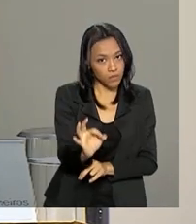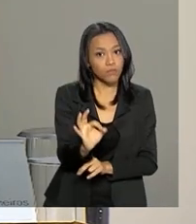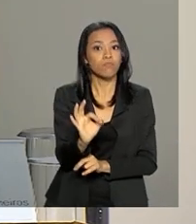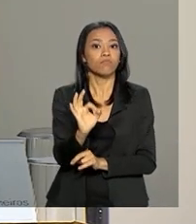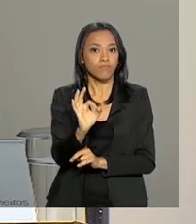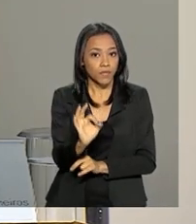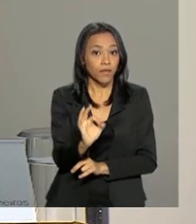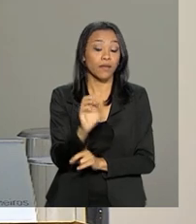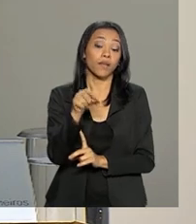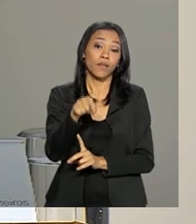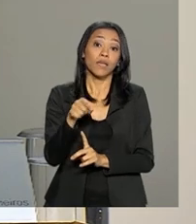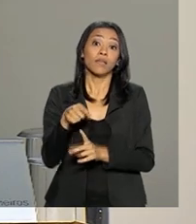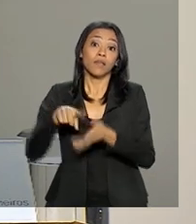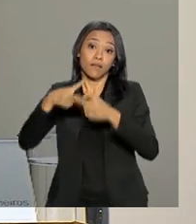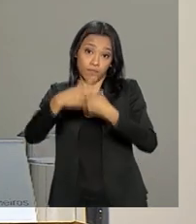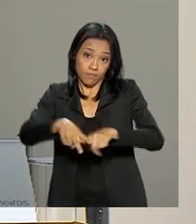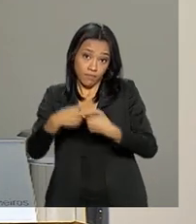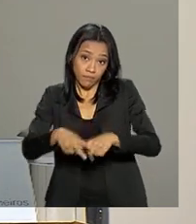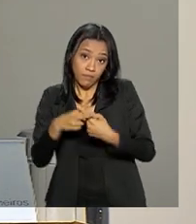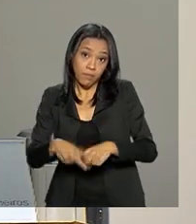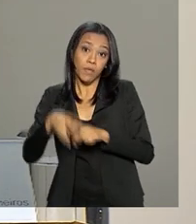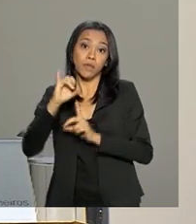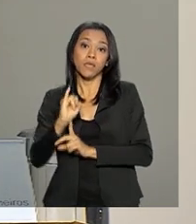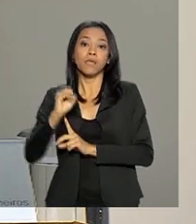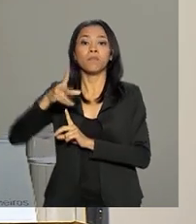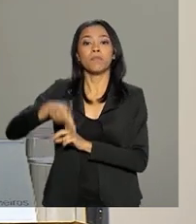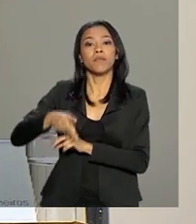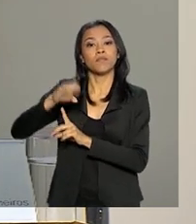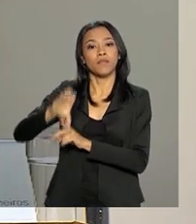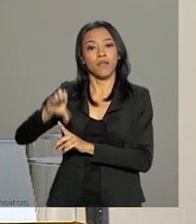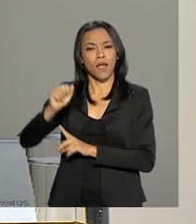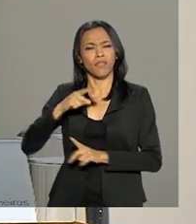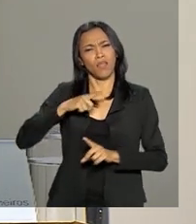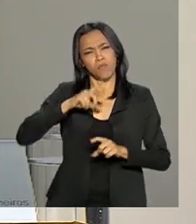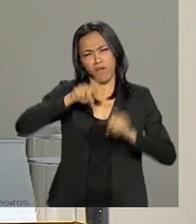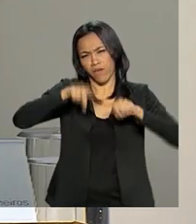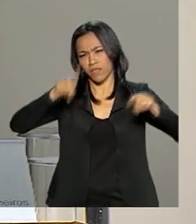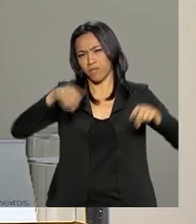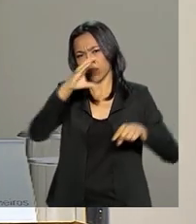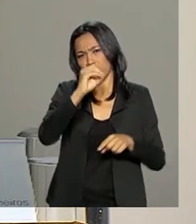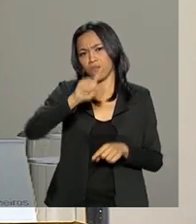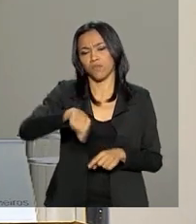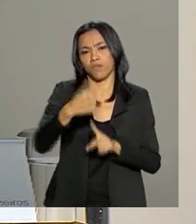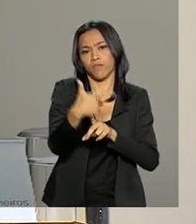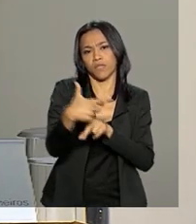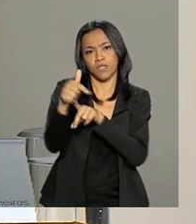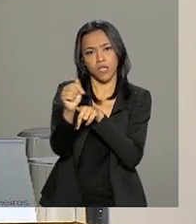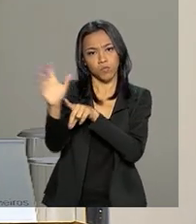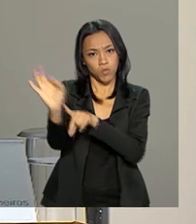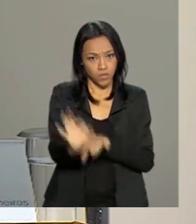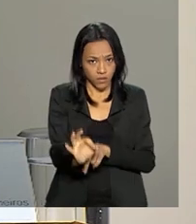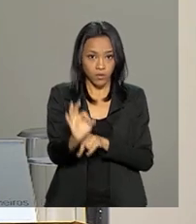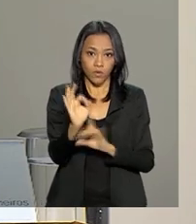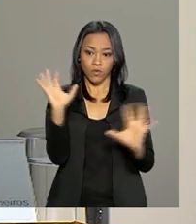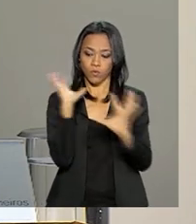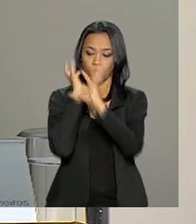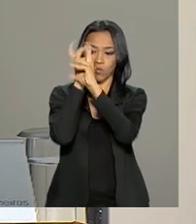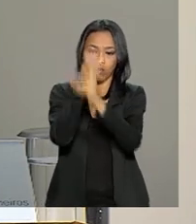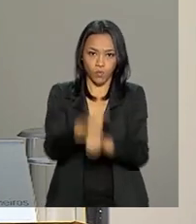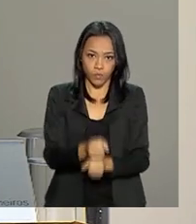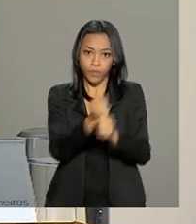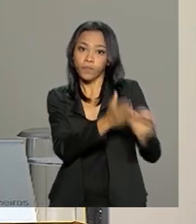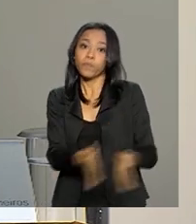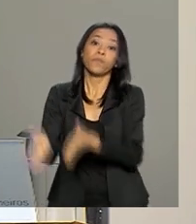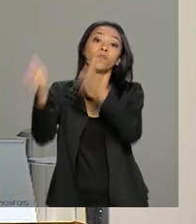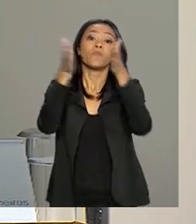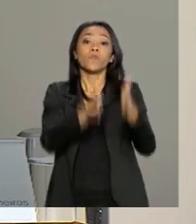reais, atualizando pelo IPCA, nós temos uma variação negativa de 0,27%, considerando o período acumulado. E o